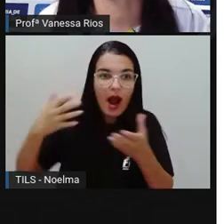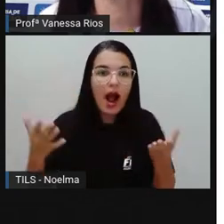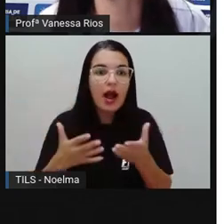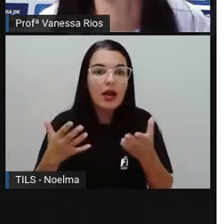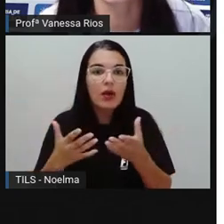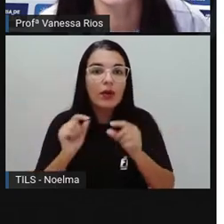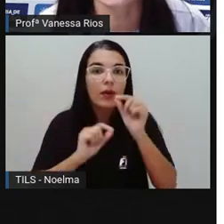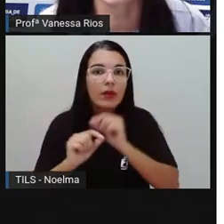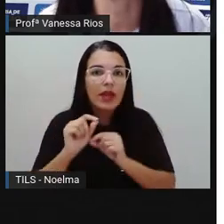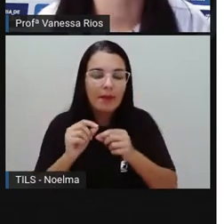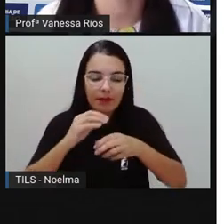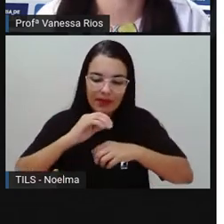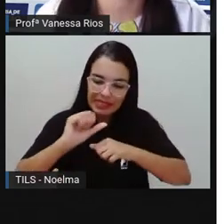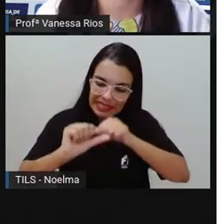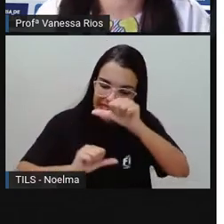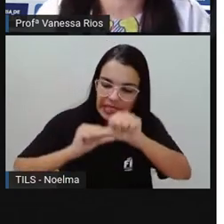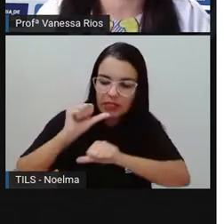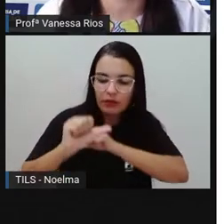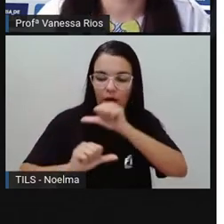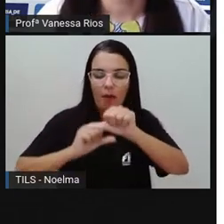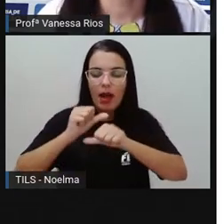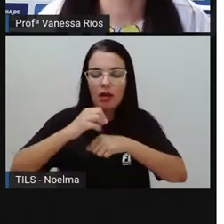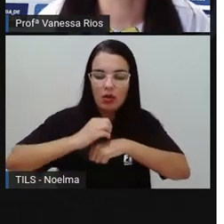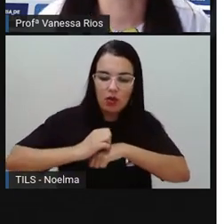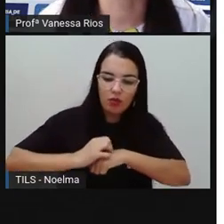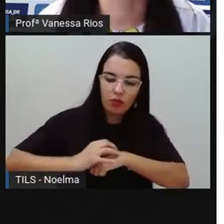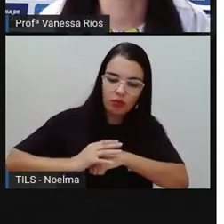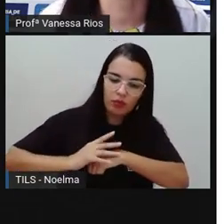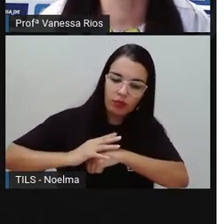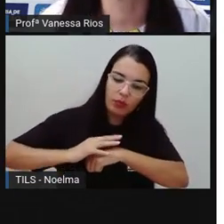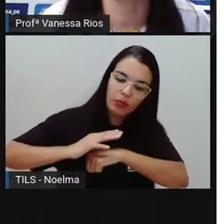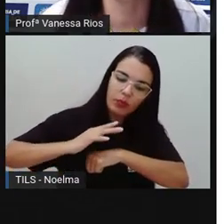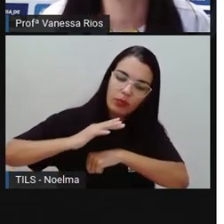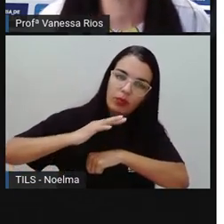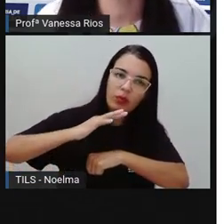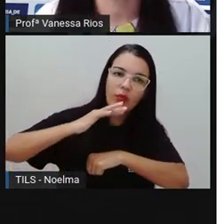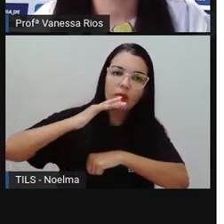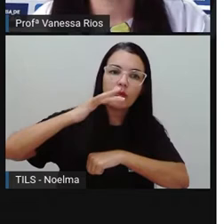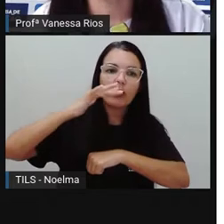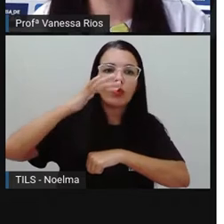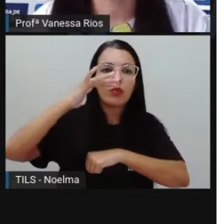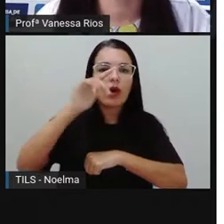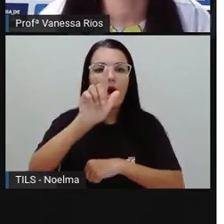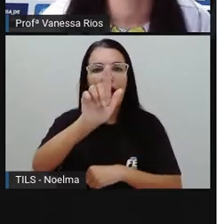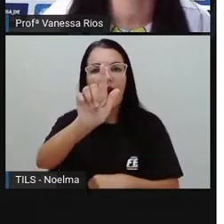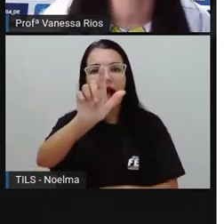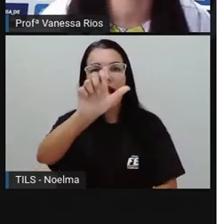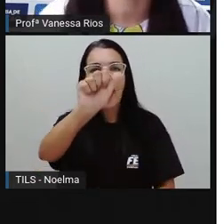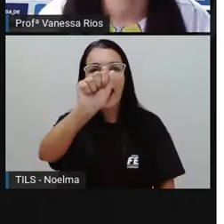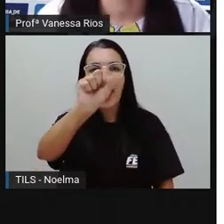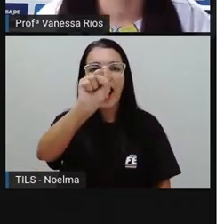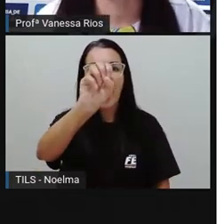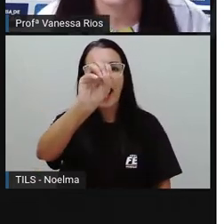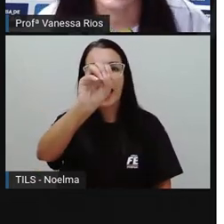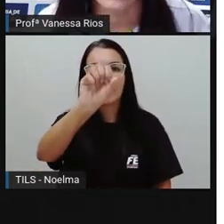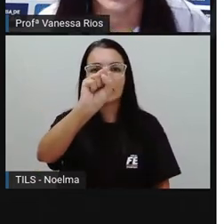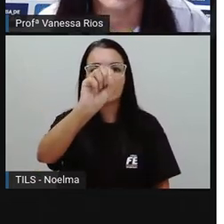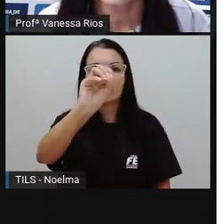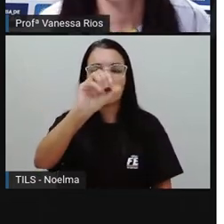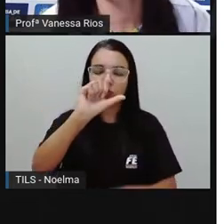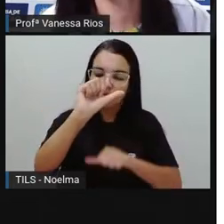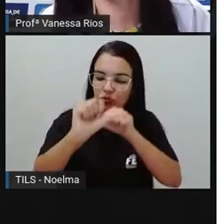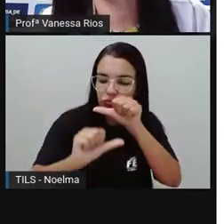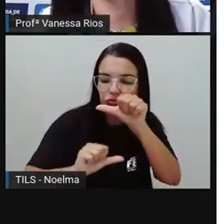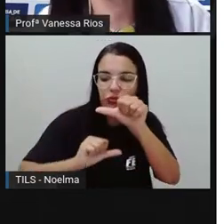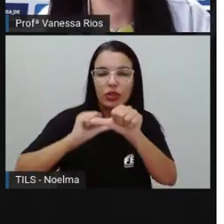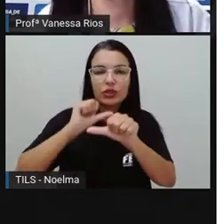gasoso. E isso mesmo. Houve aí uma mudança do estado físico da água.